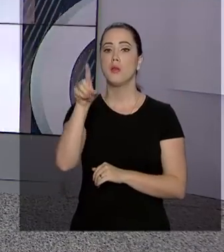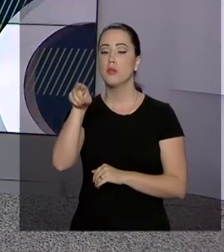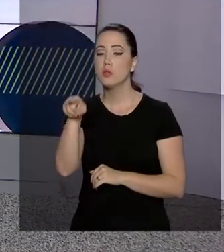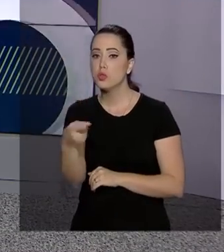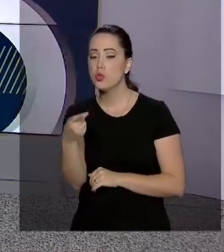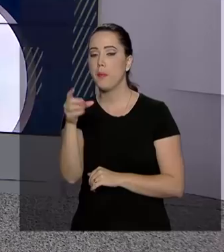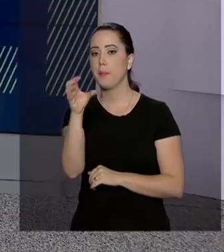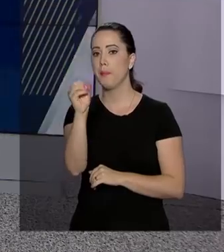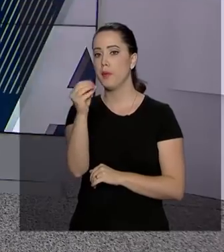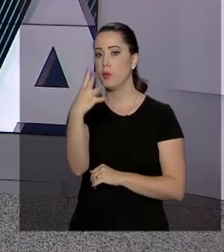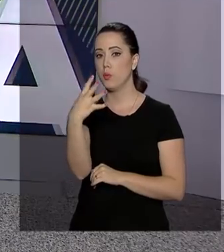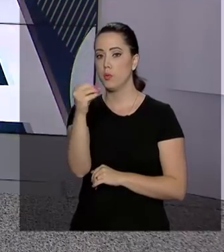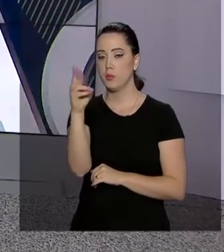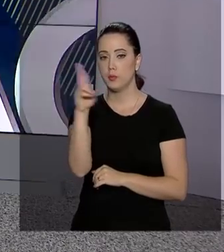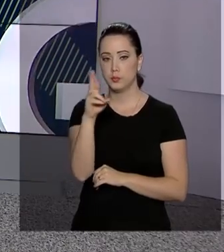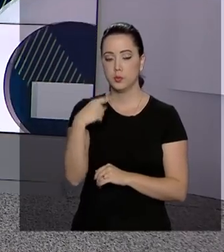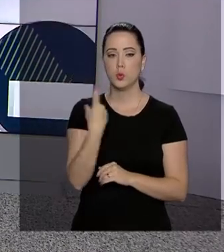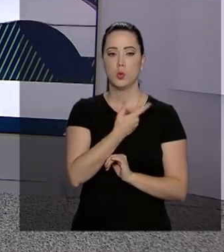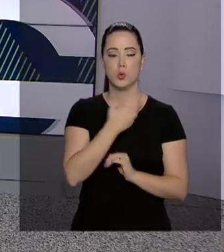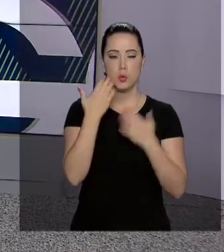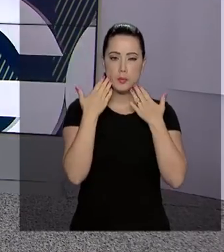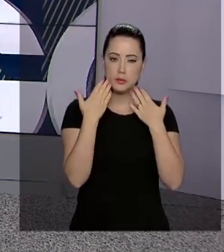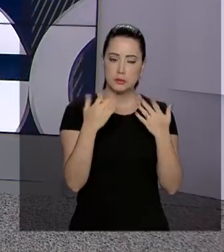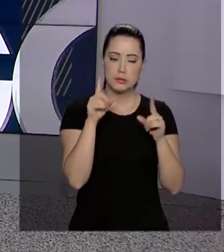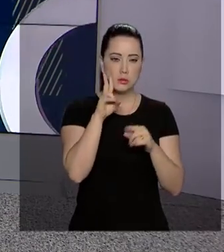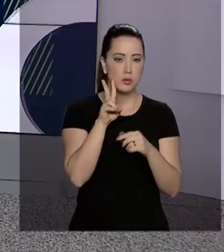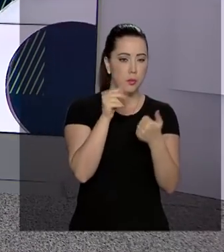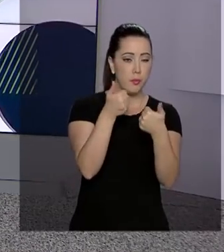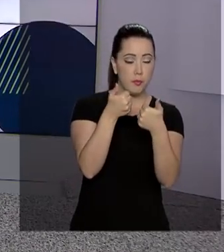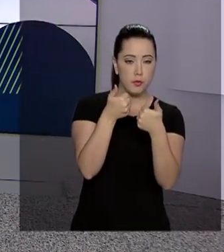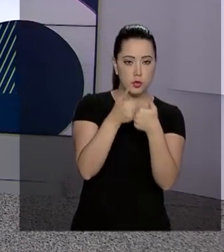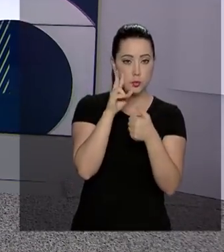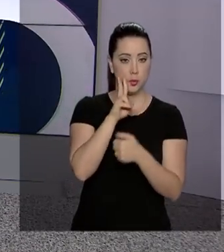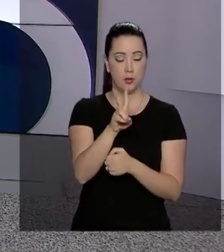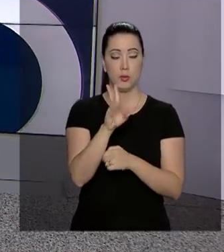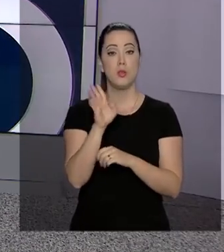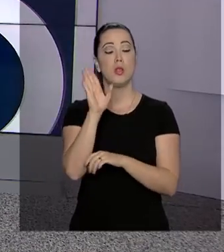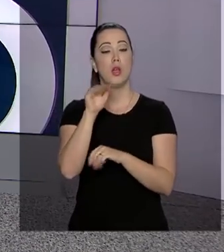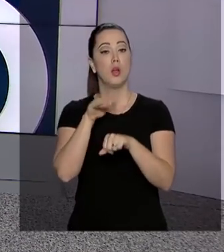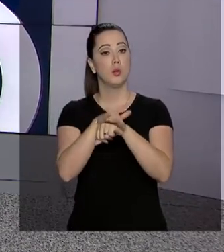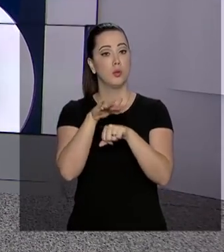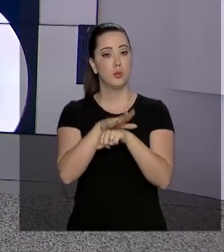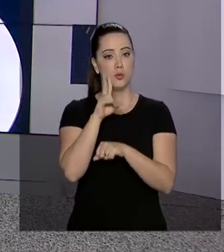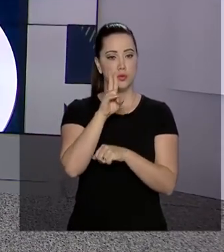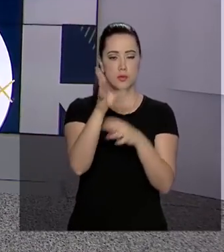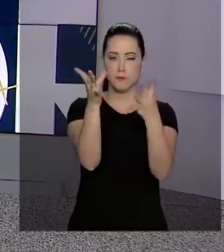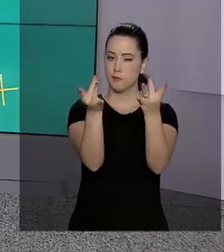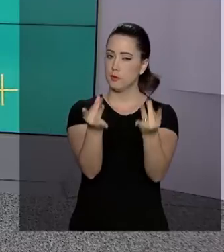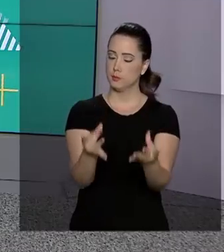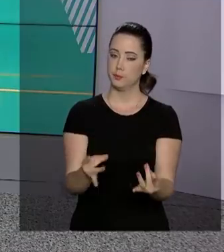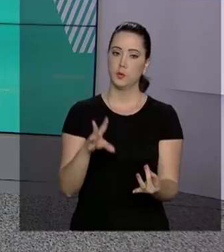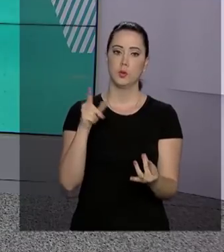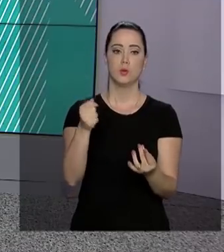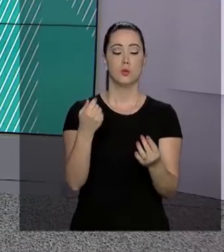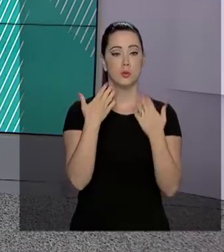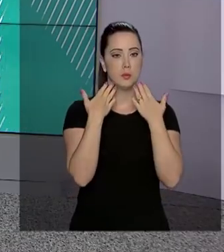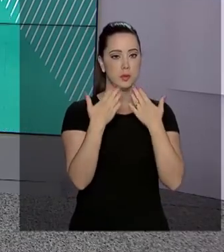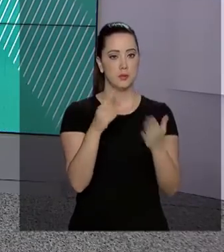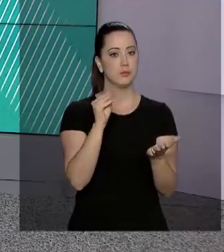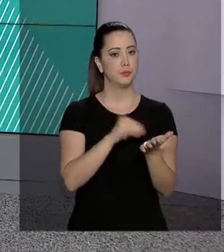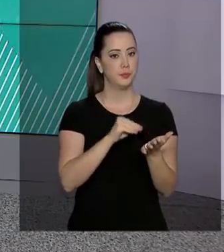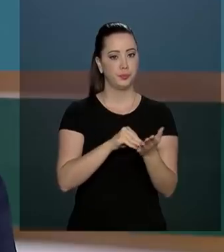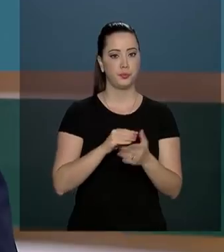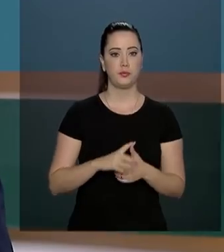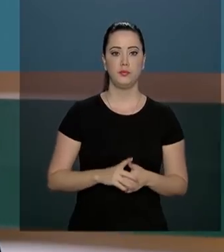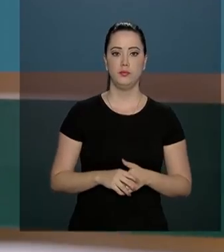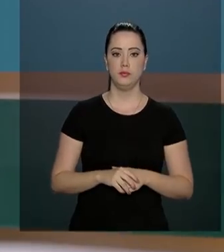.040. Nossa equipe está acompanhando e à noite, no Jornal Repórter Brasil, você confere tudo o que ainda será apresentado.